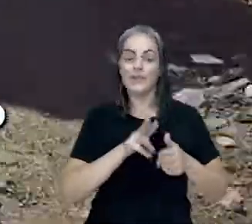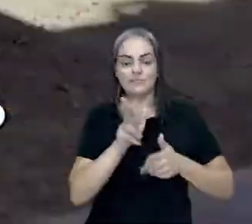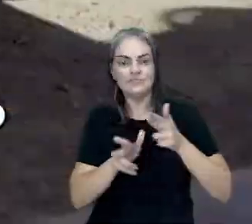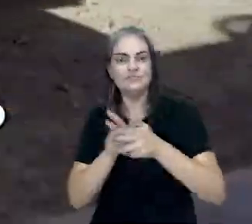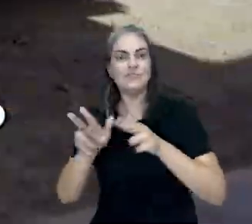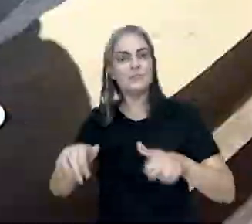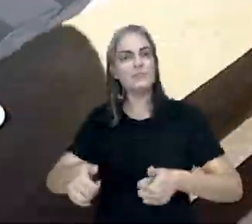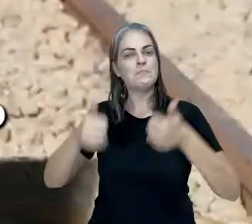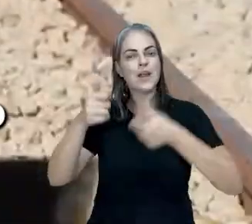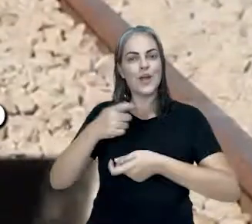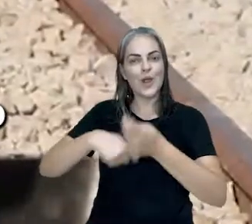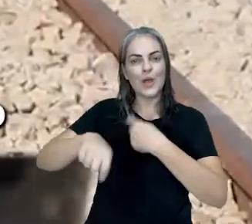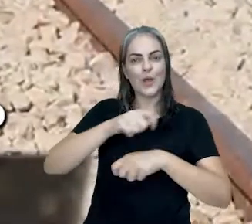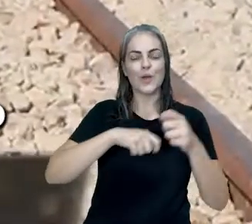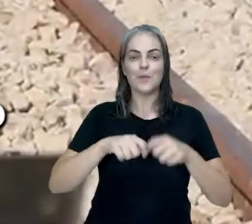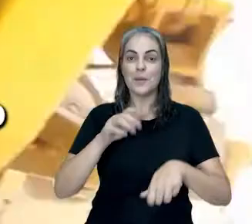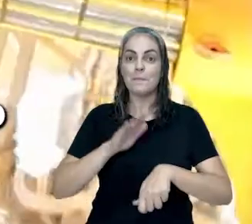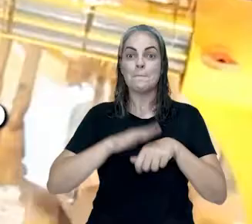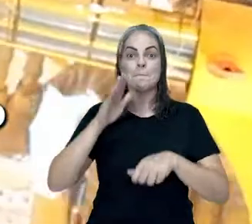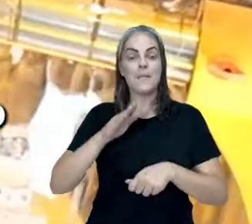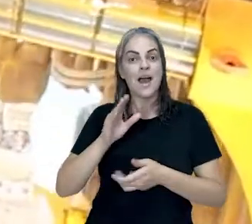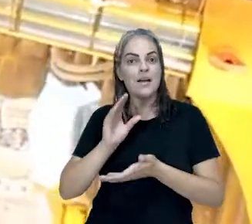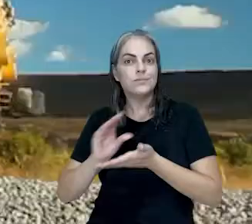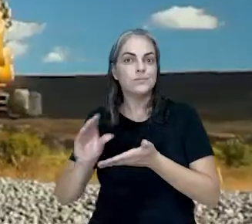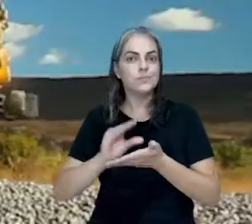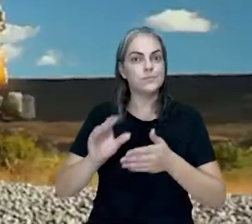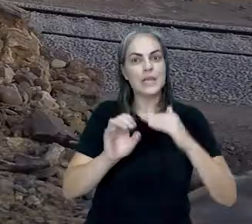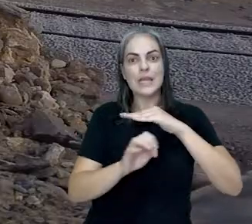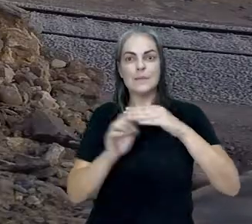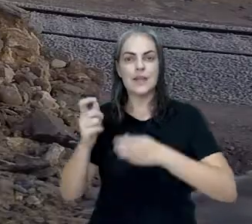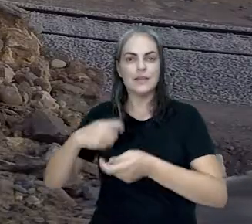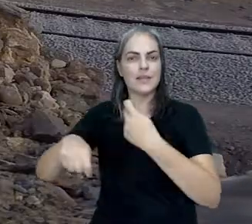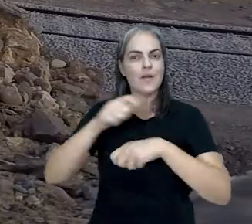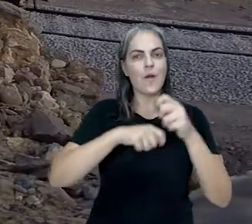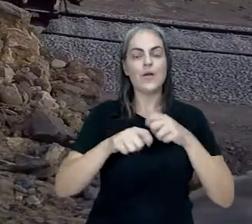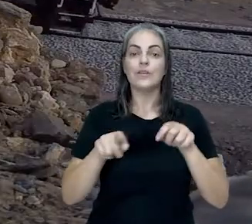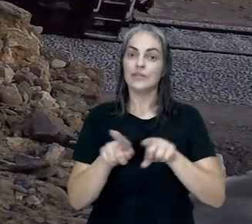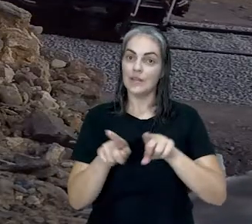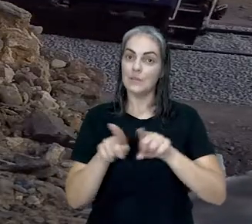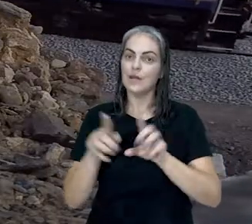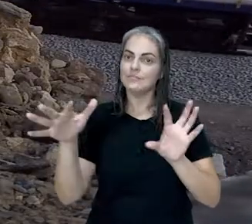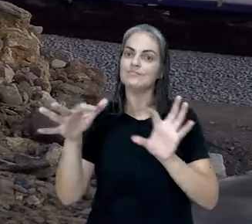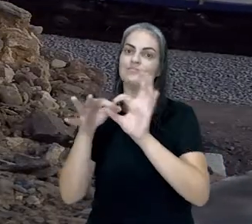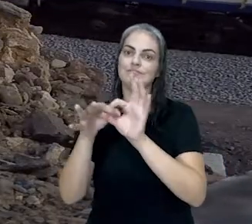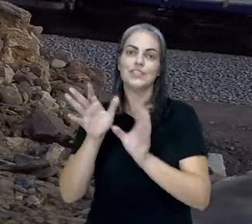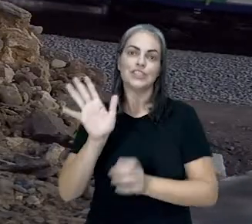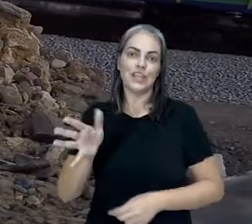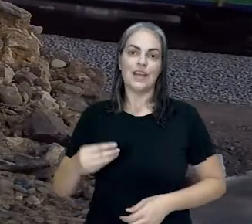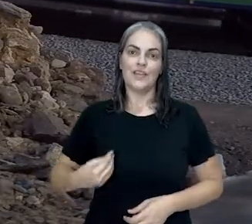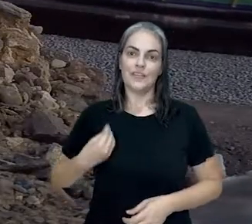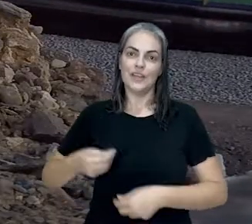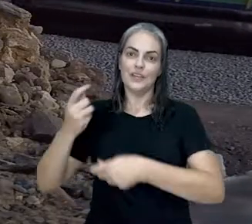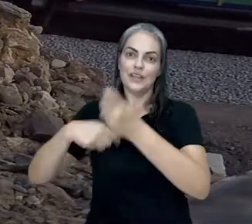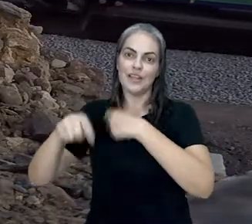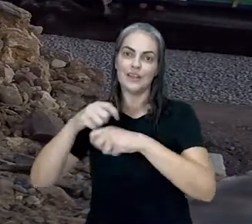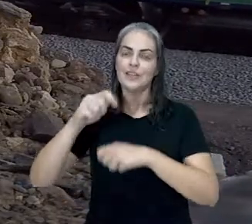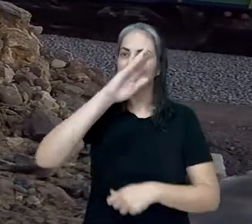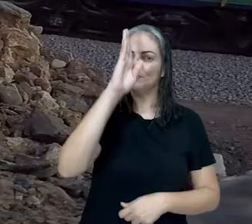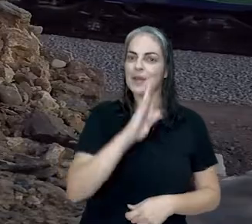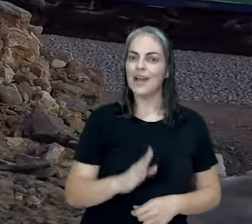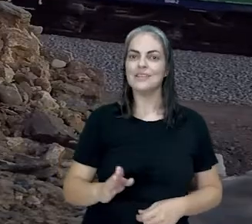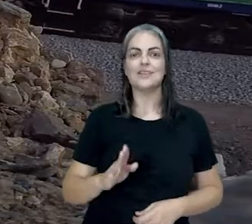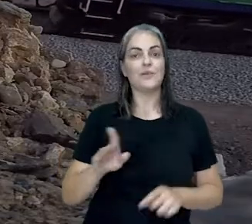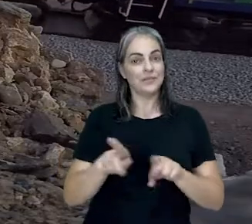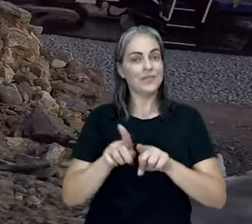irá promover o desenvolvimento econômico, atrairá investimentos e integrará a economia regional